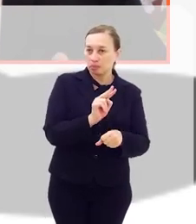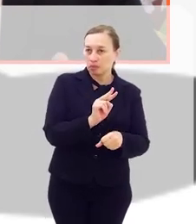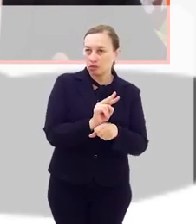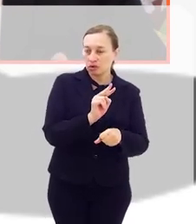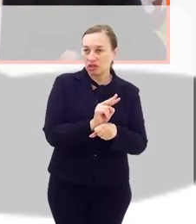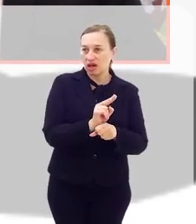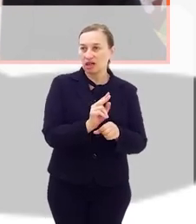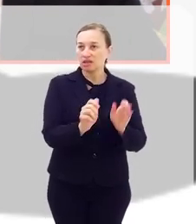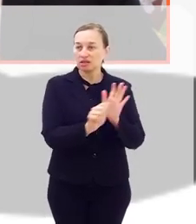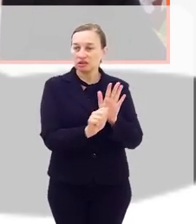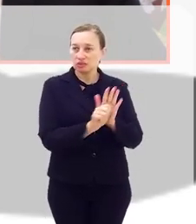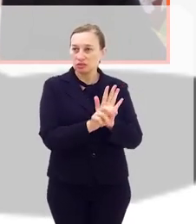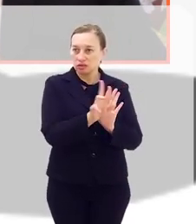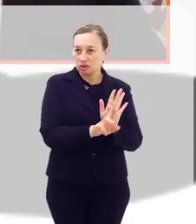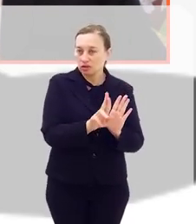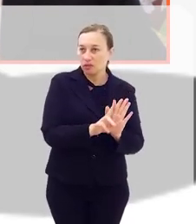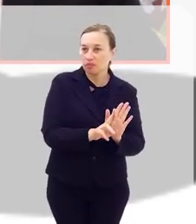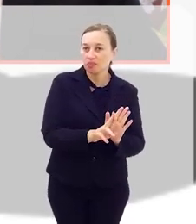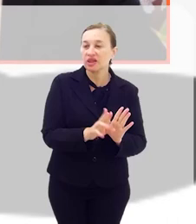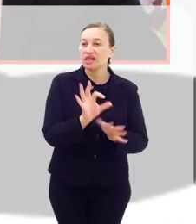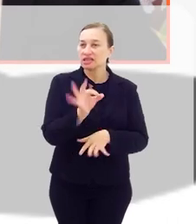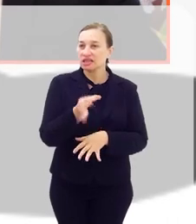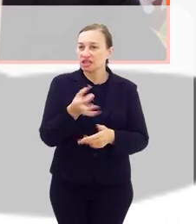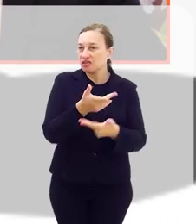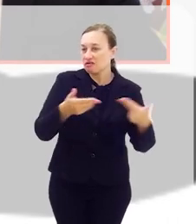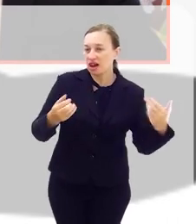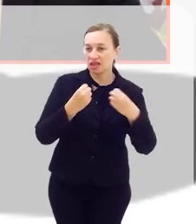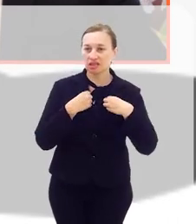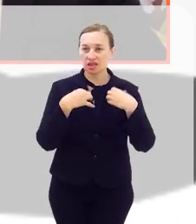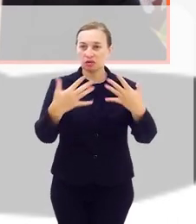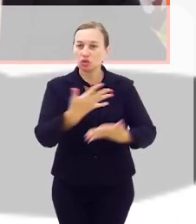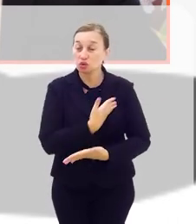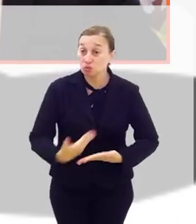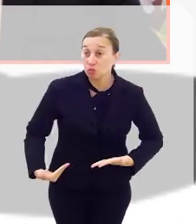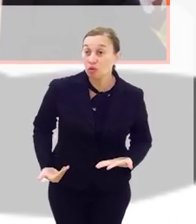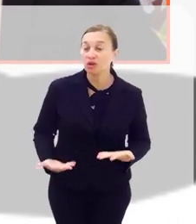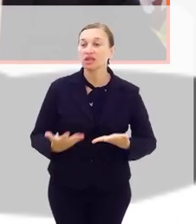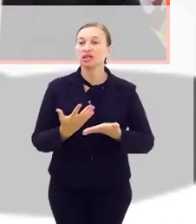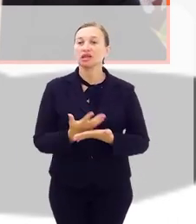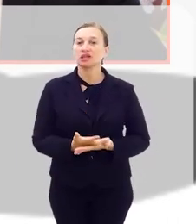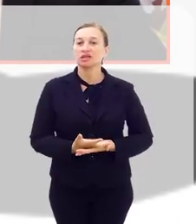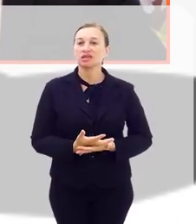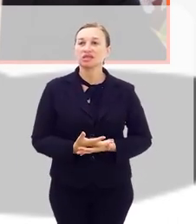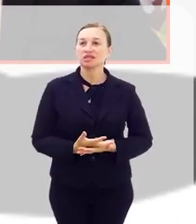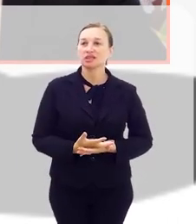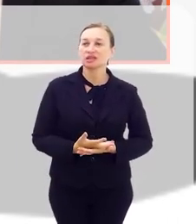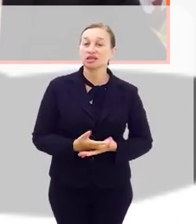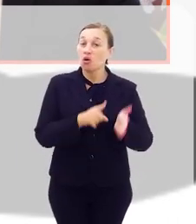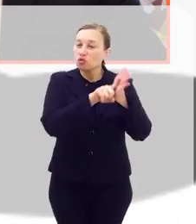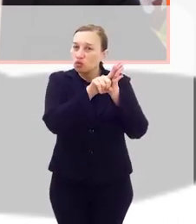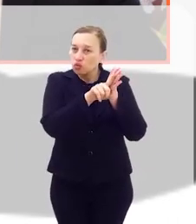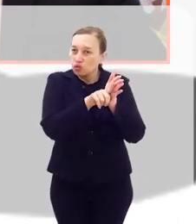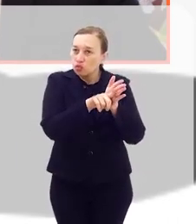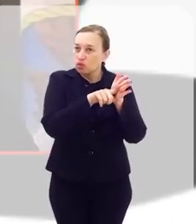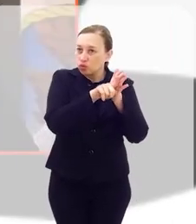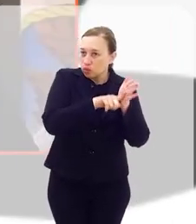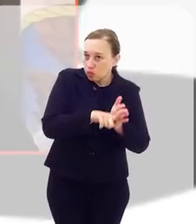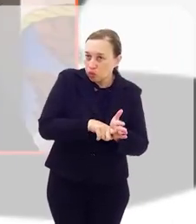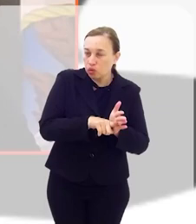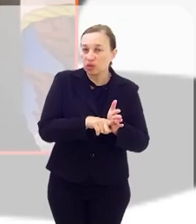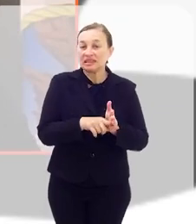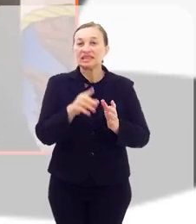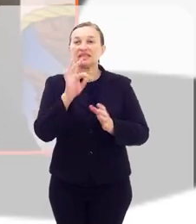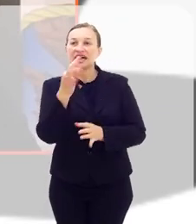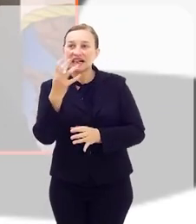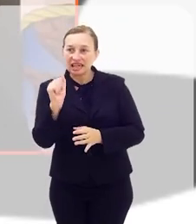justamente pelo fato de realizar várias audiências públicas, a fiscalização nas